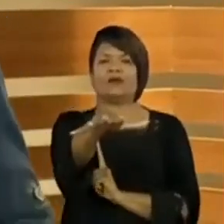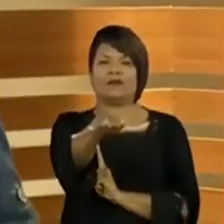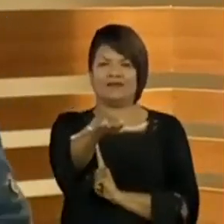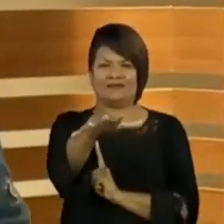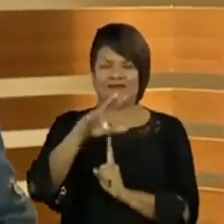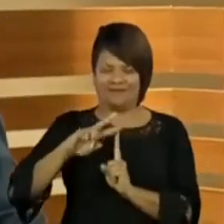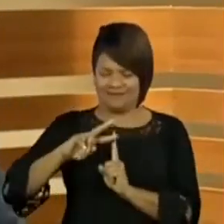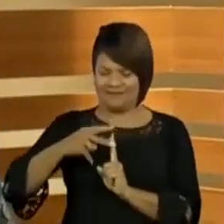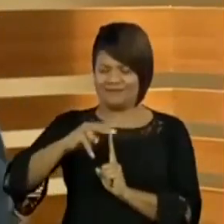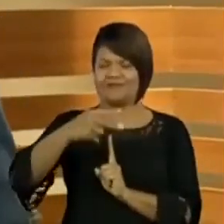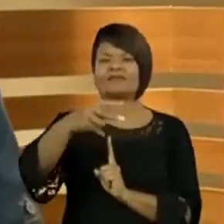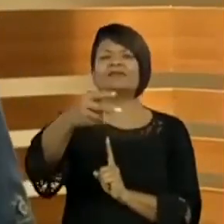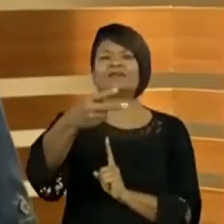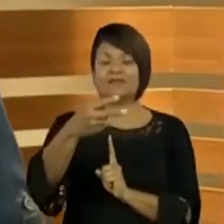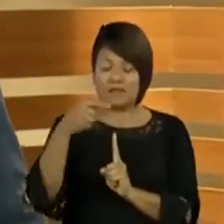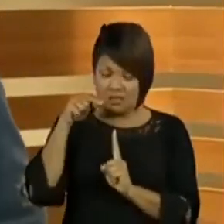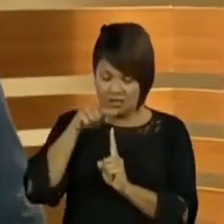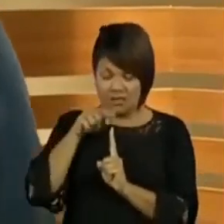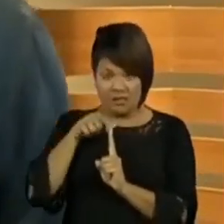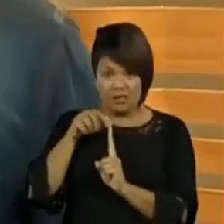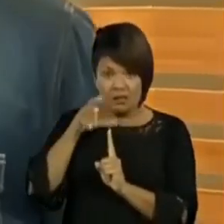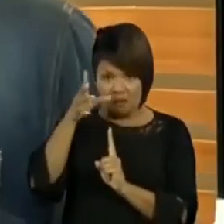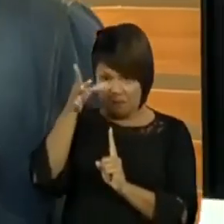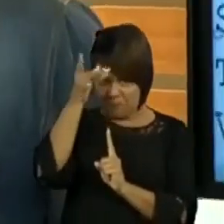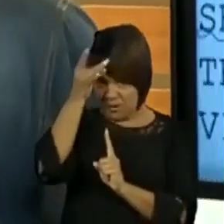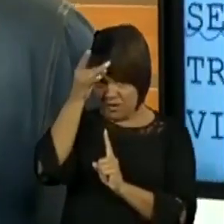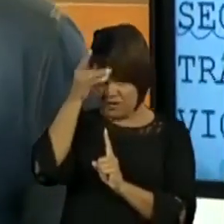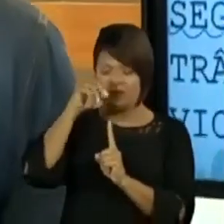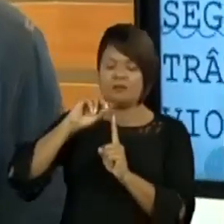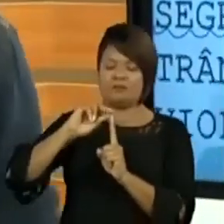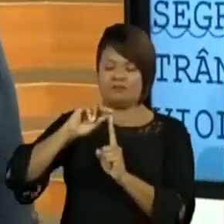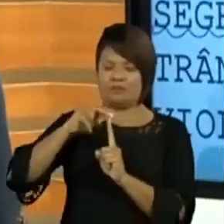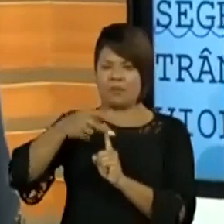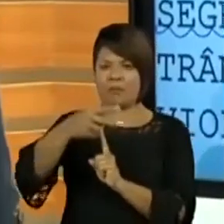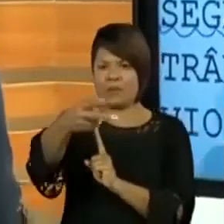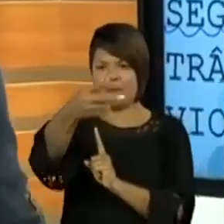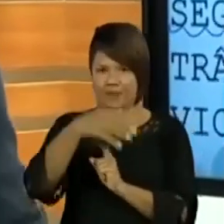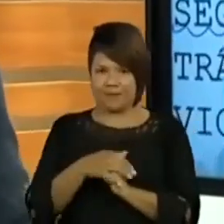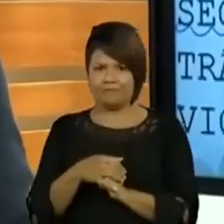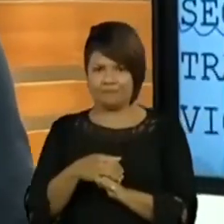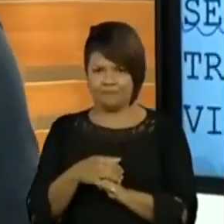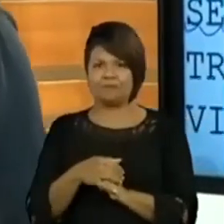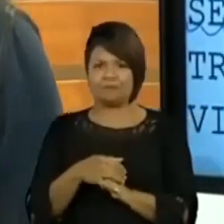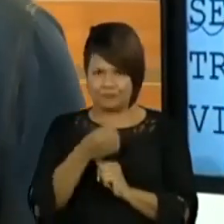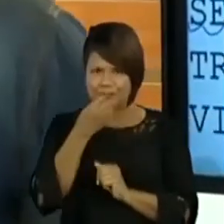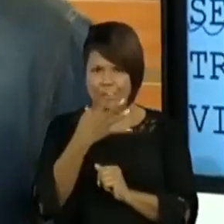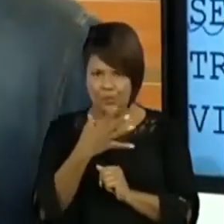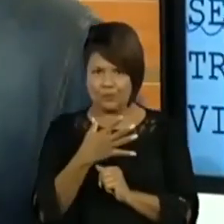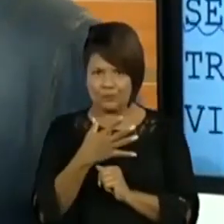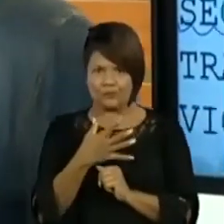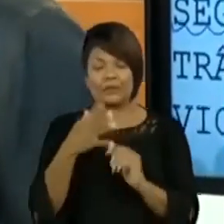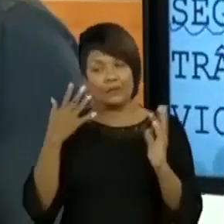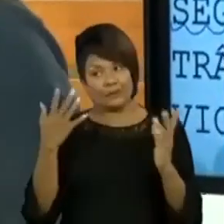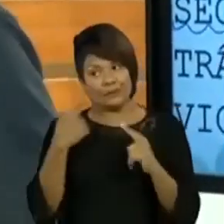conhecimento compartilhado. Cada um tem sua dinâmica. Vou contar um segredinho aqui para vocês, vocês já estão no quinto ano, a nossa conversa já pode ser mais